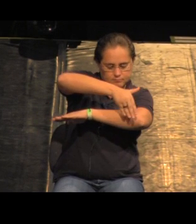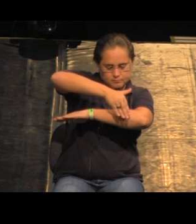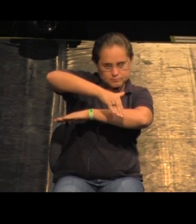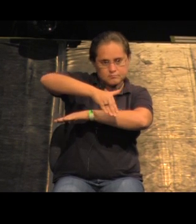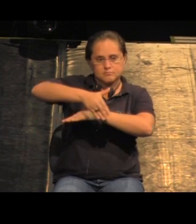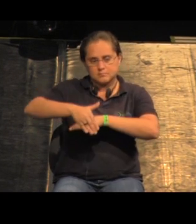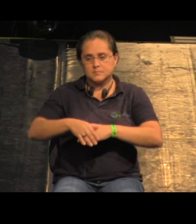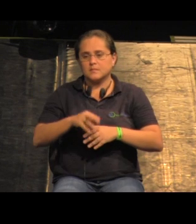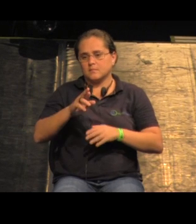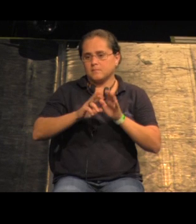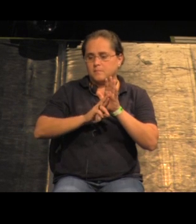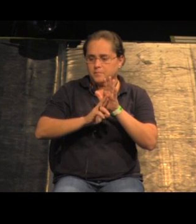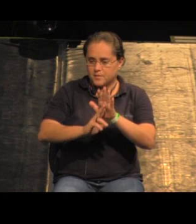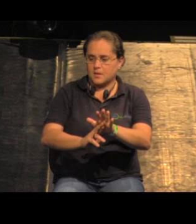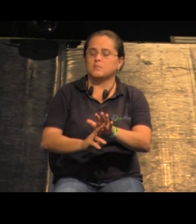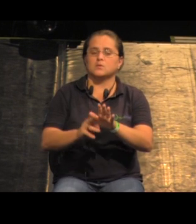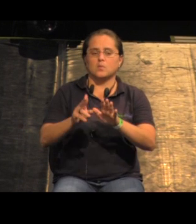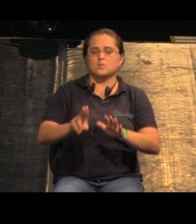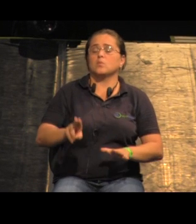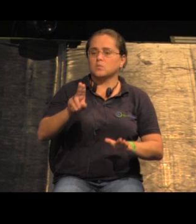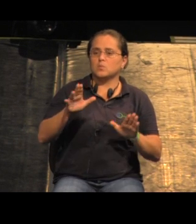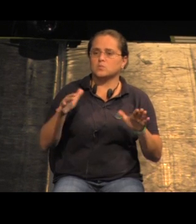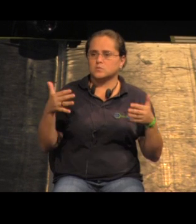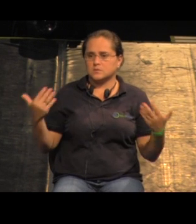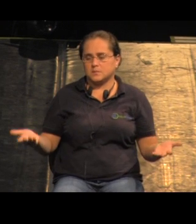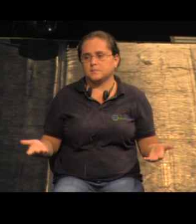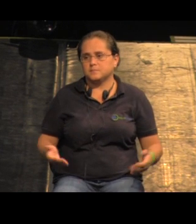qual pecinha do lego está sendo usada então